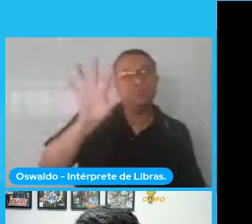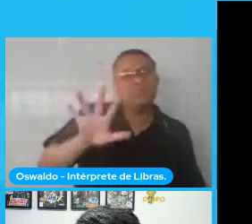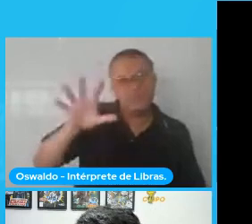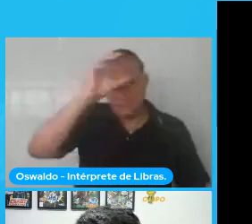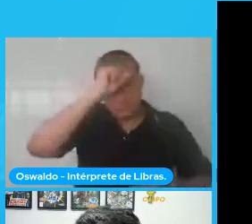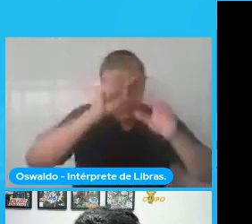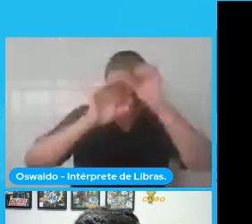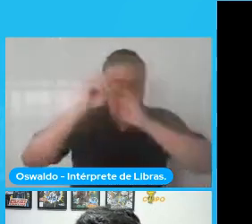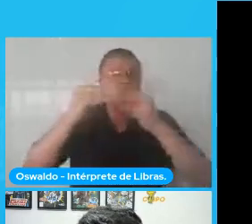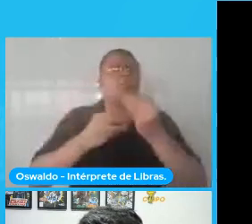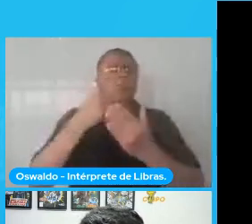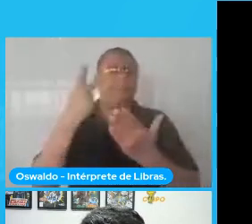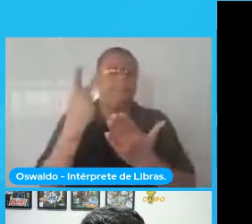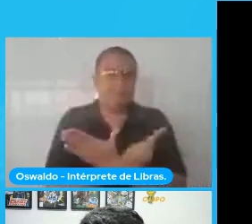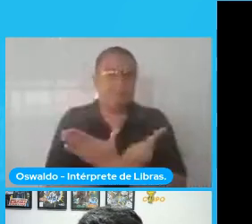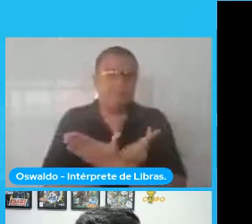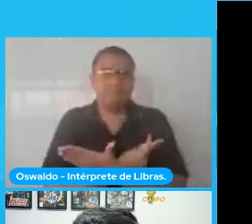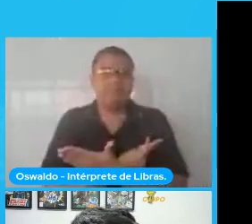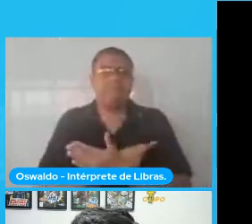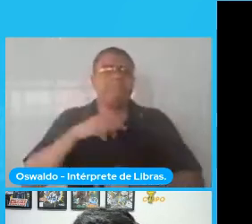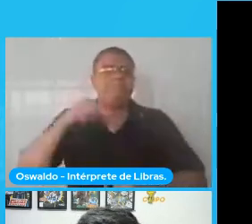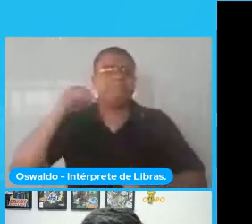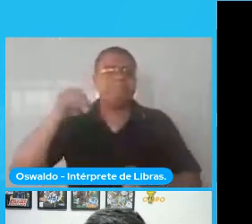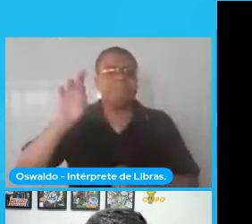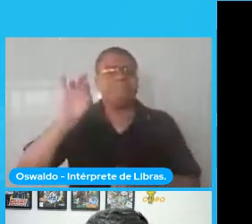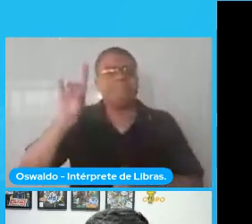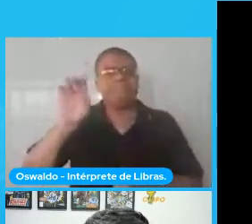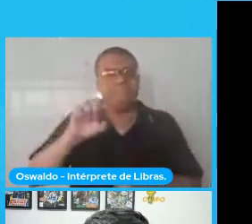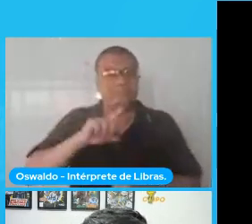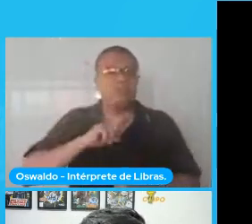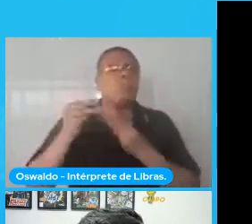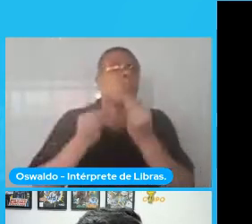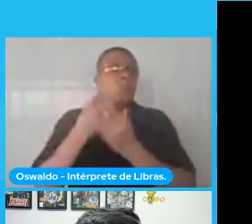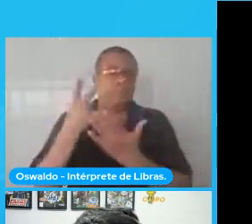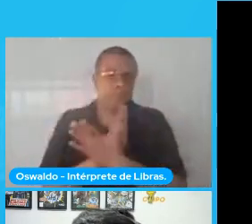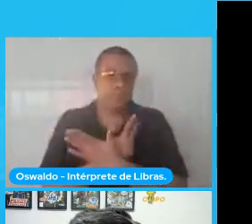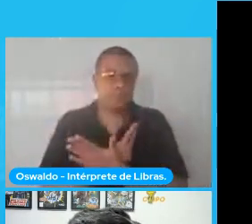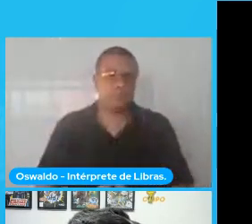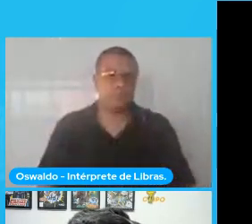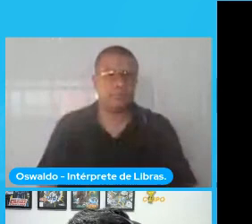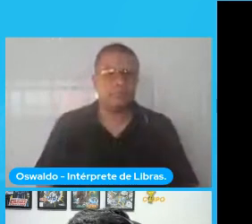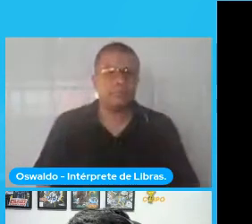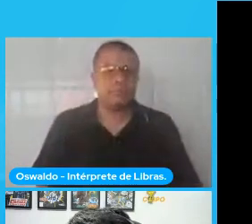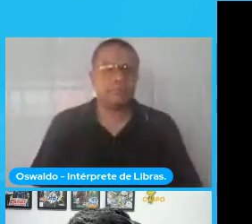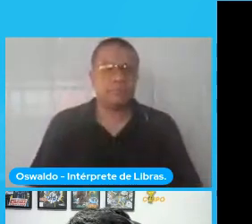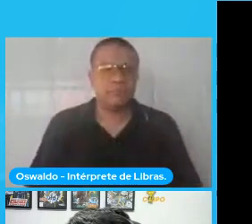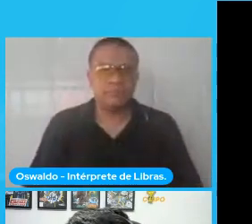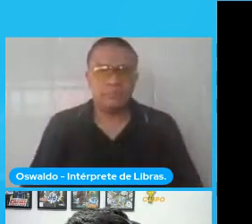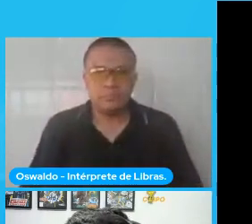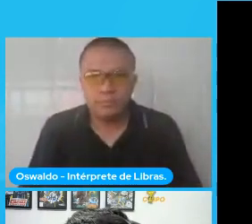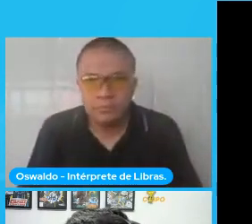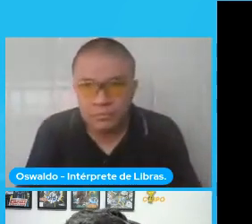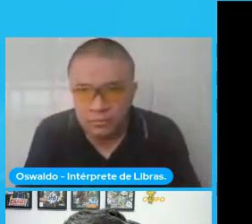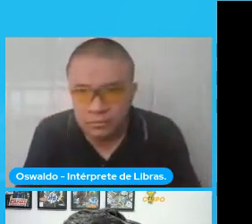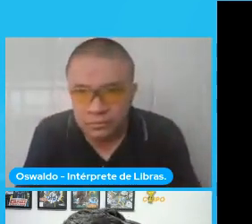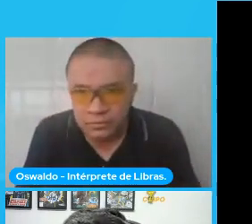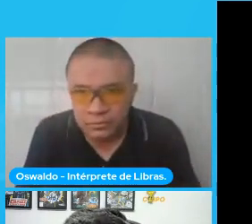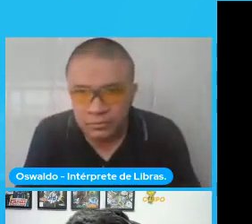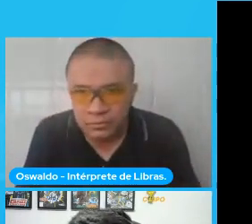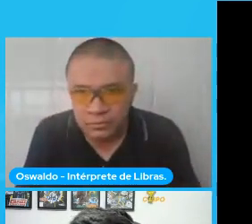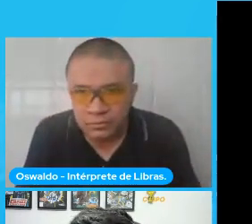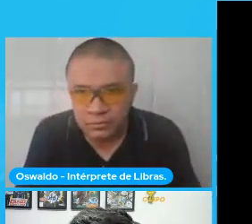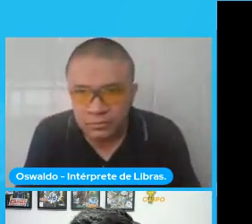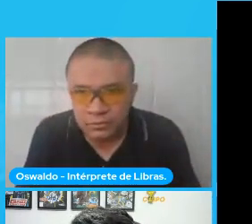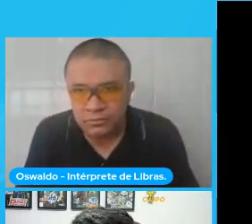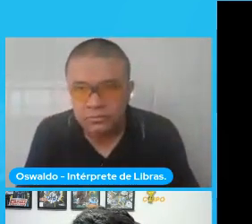é feito o aprendizado nessas redes ao longo do tempo aqui tem um ponto essas primeiras redes que foram